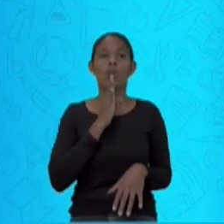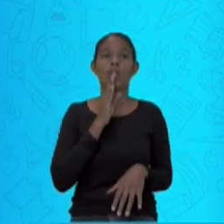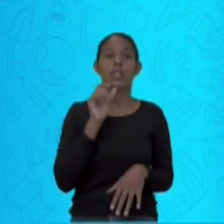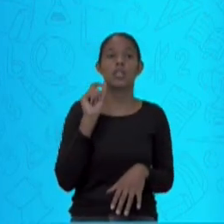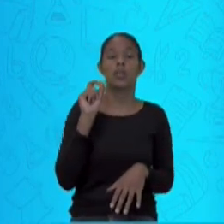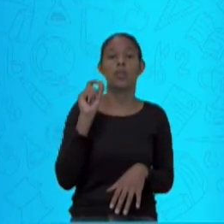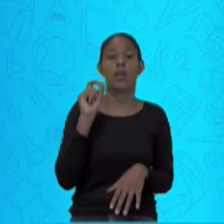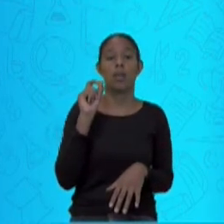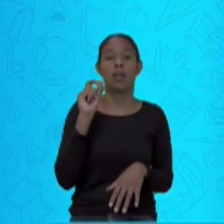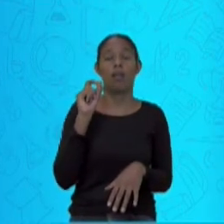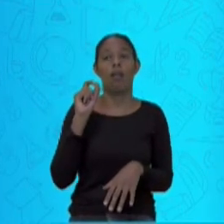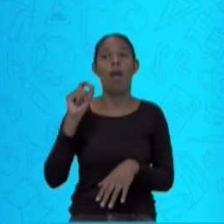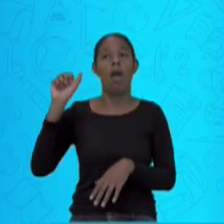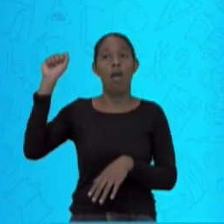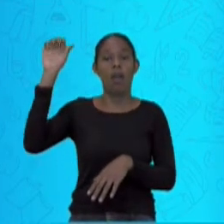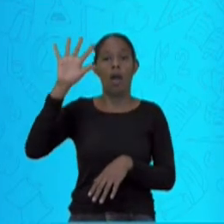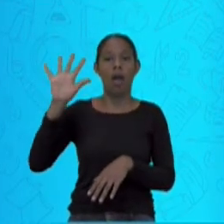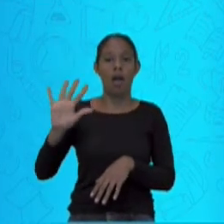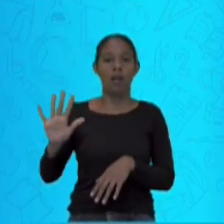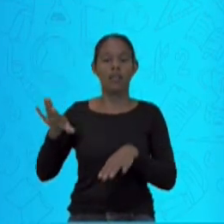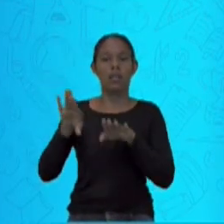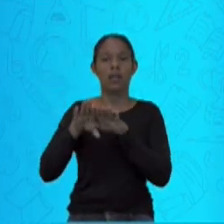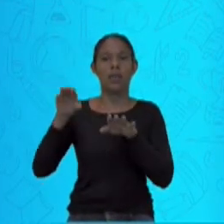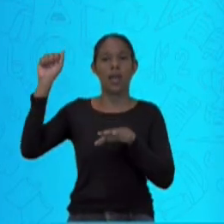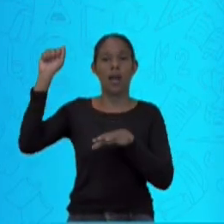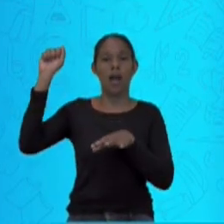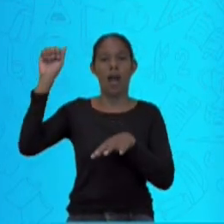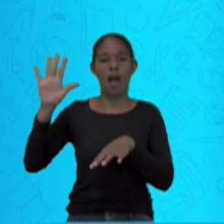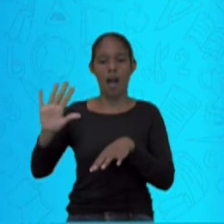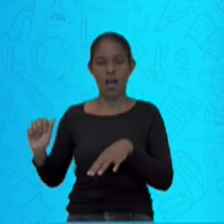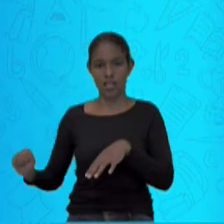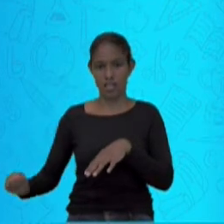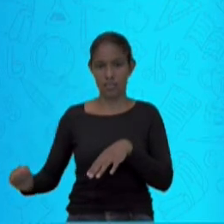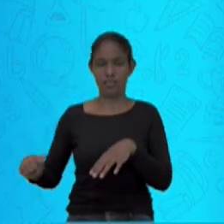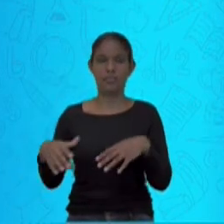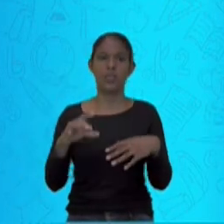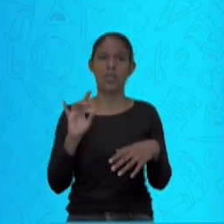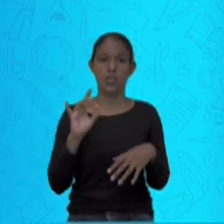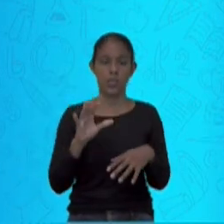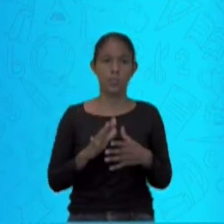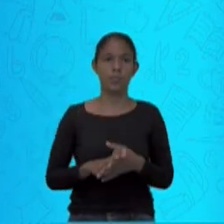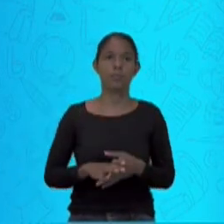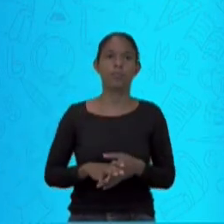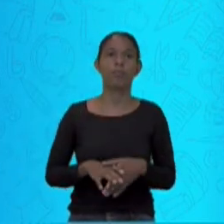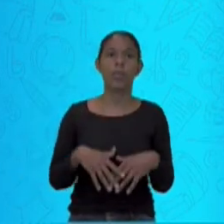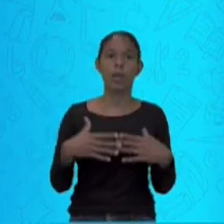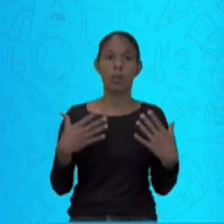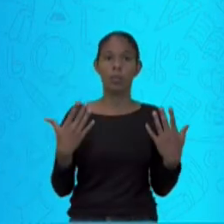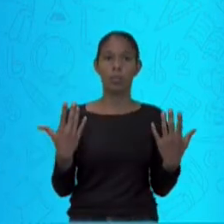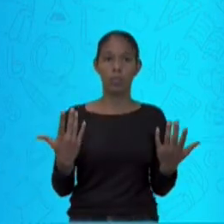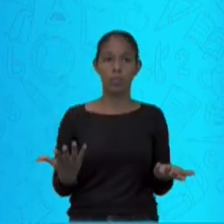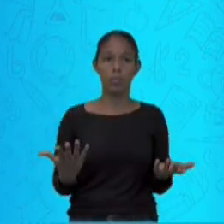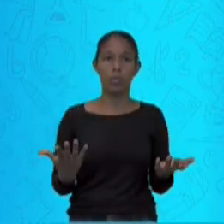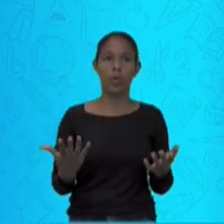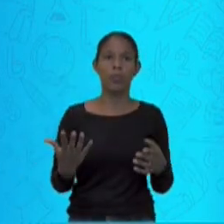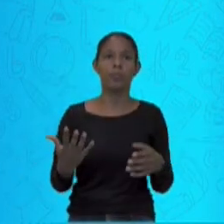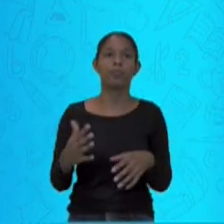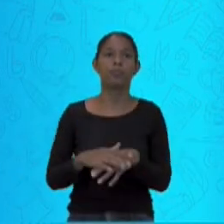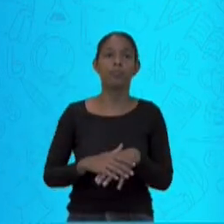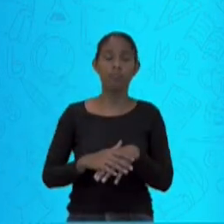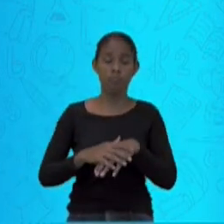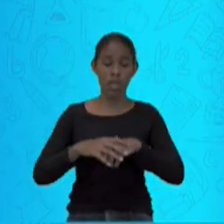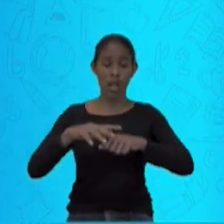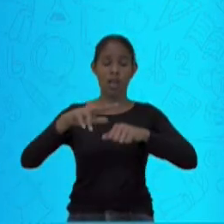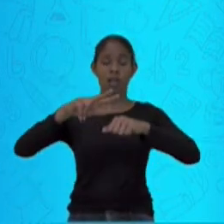e outra asiática. Febre chikungunya também apresenta aí uma febre, que é uma doença infecciosa